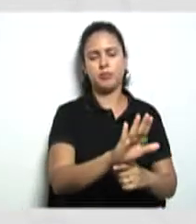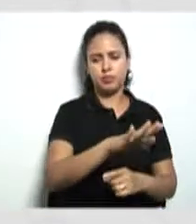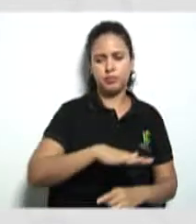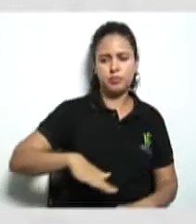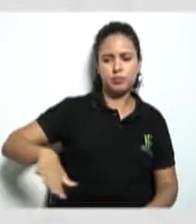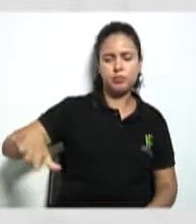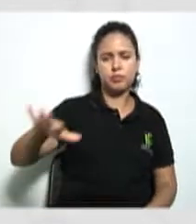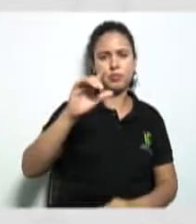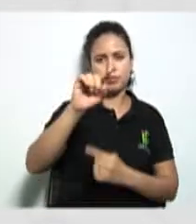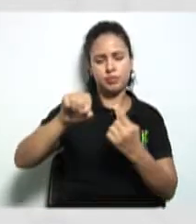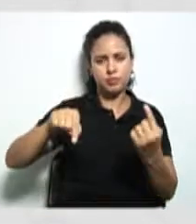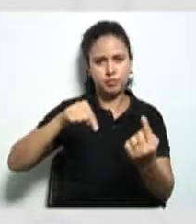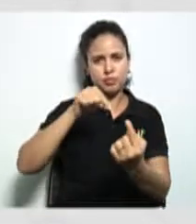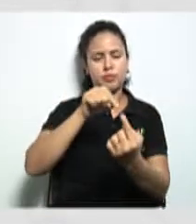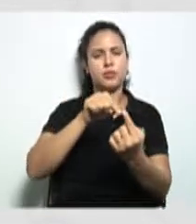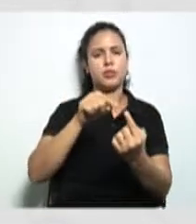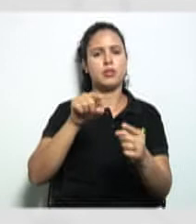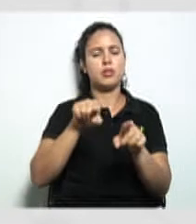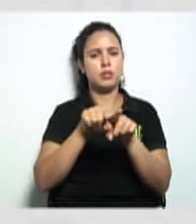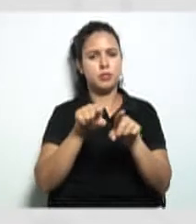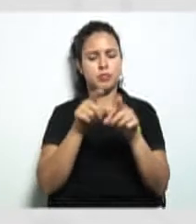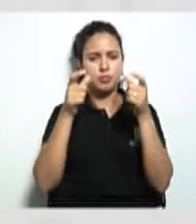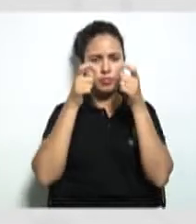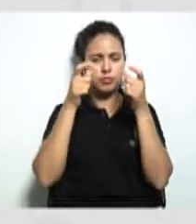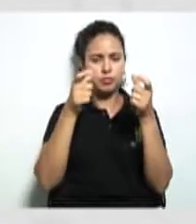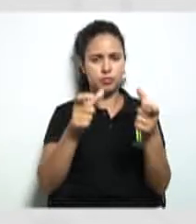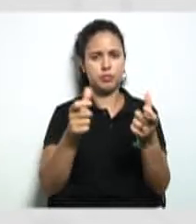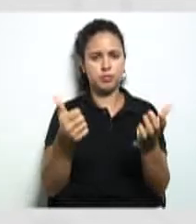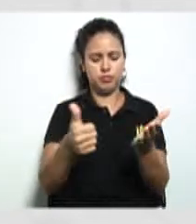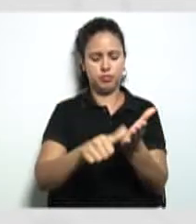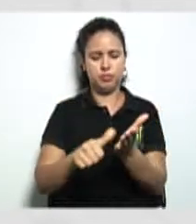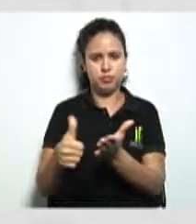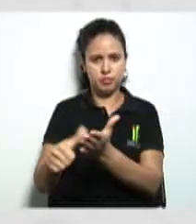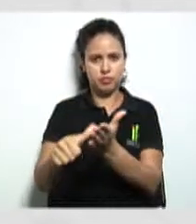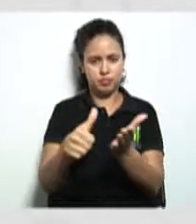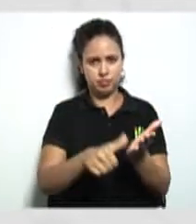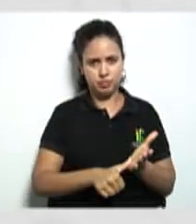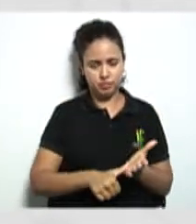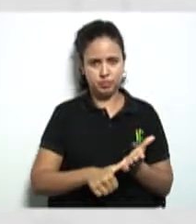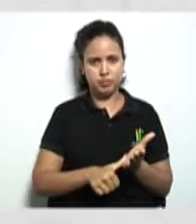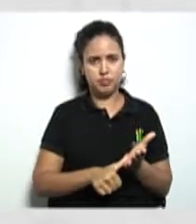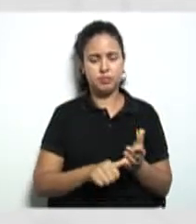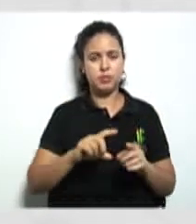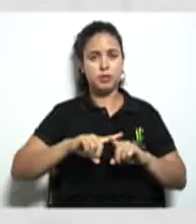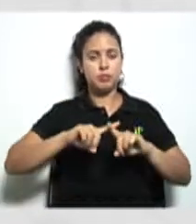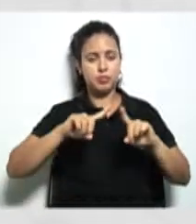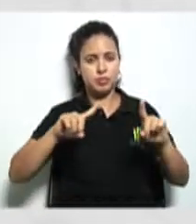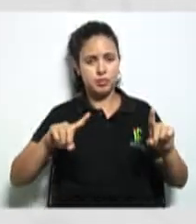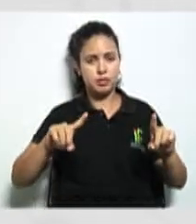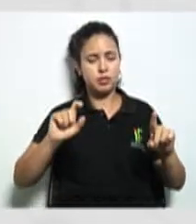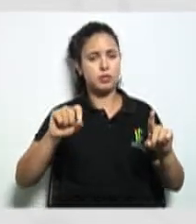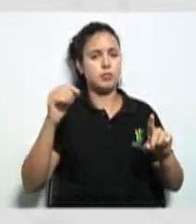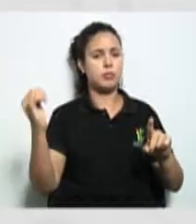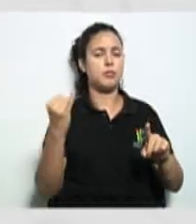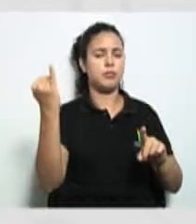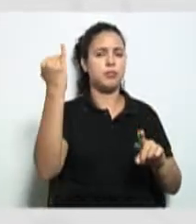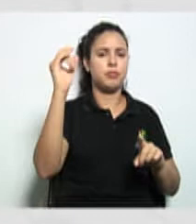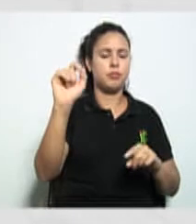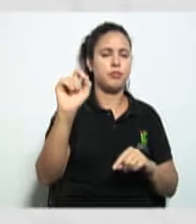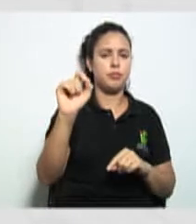Os objetivos e os interesses dos seus cooperados. Mais um ponto que é importante.